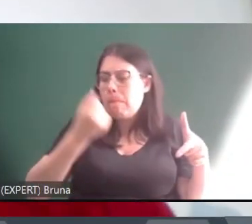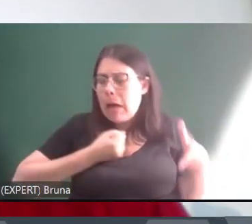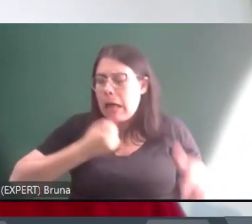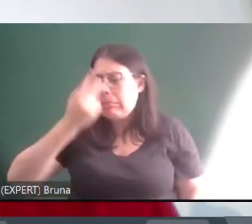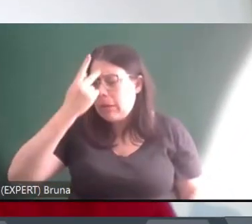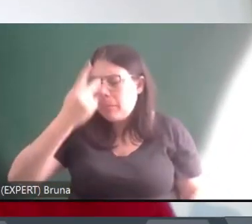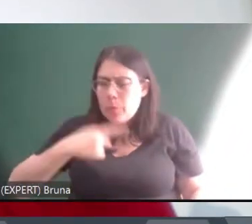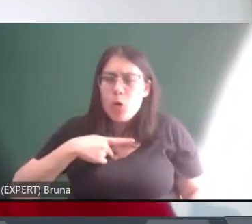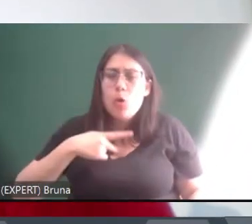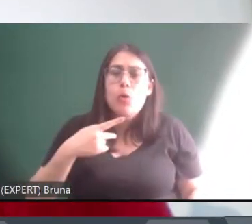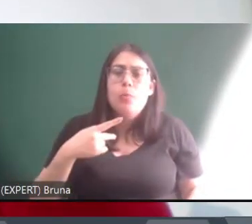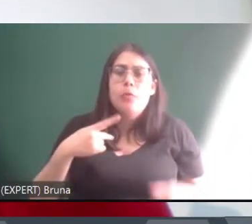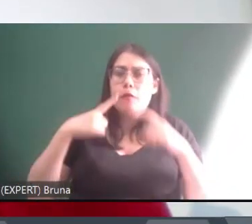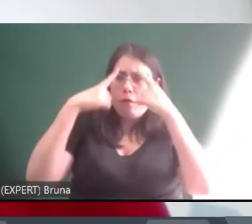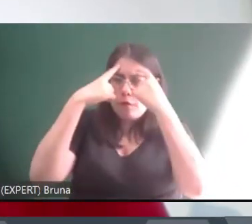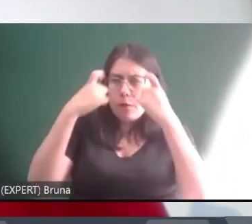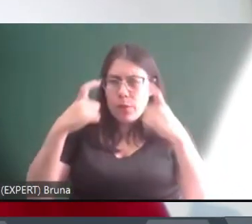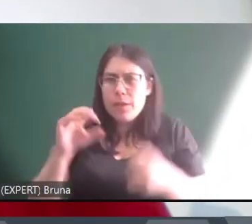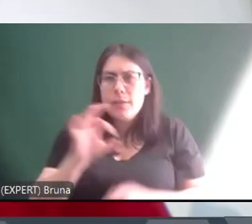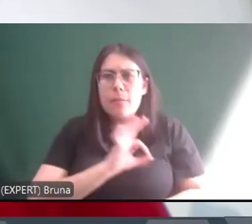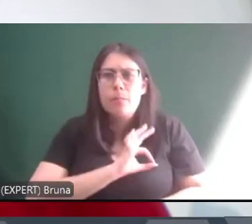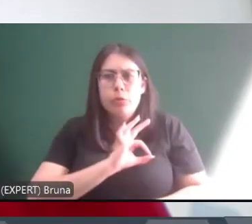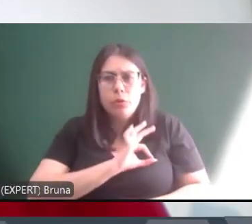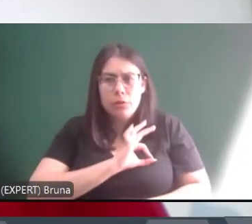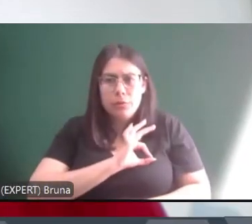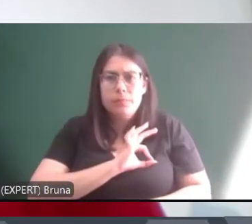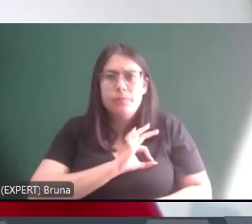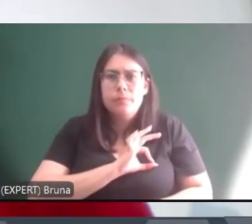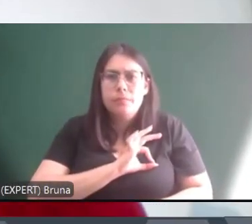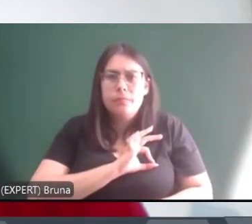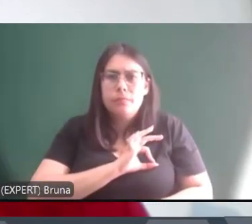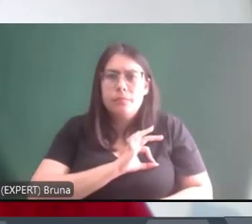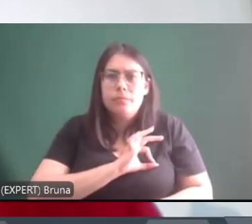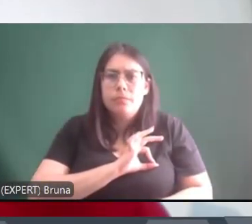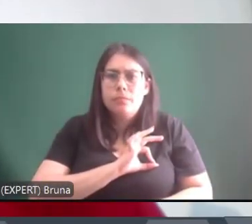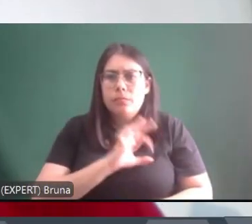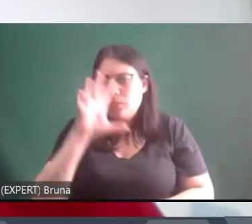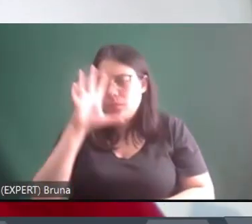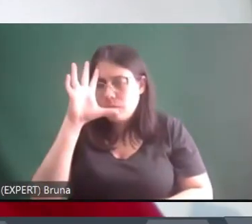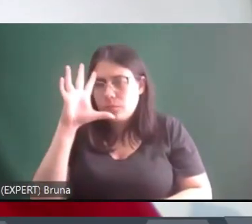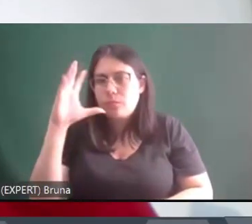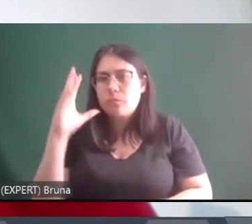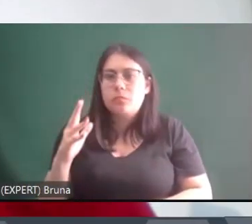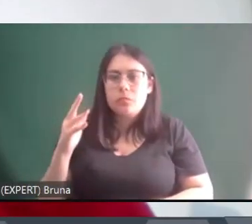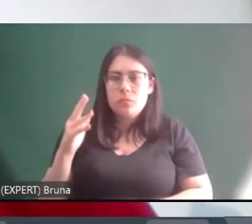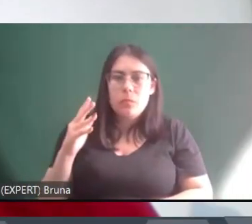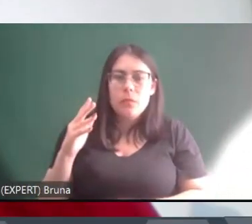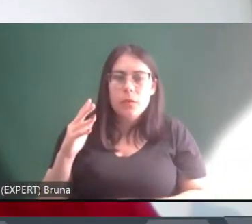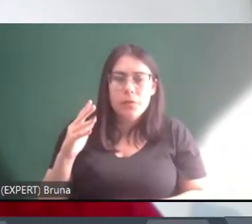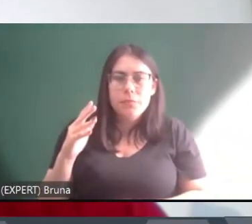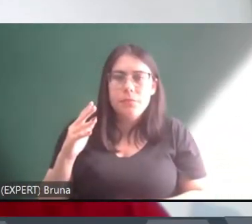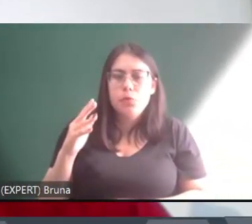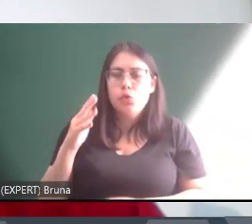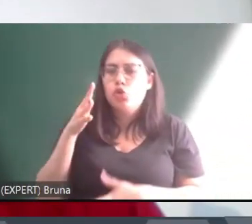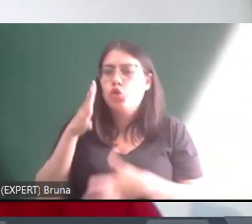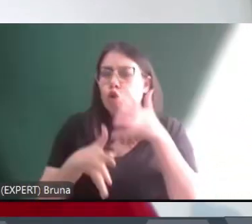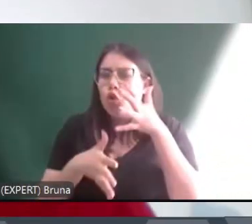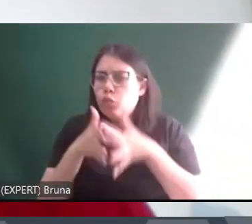policial, e com uma cena de conflitos